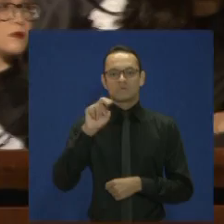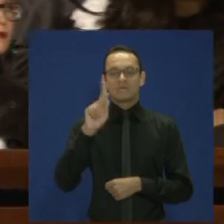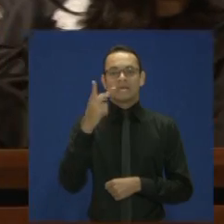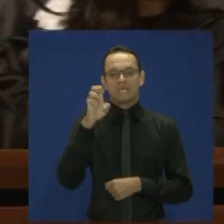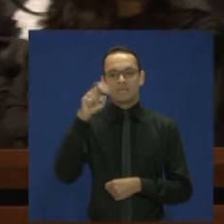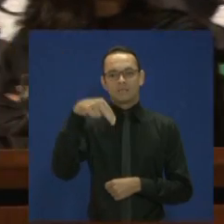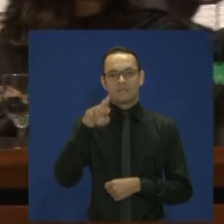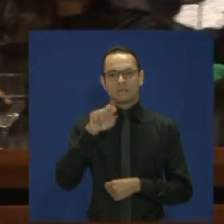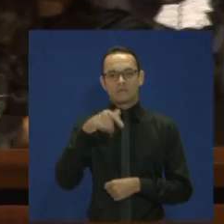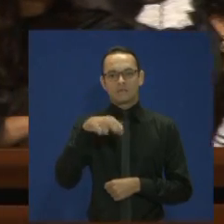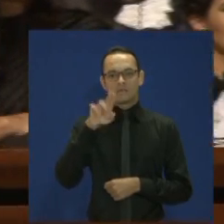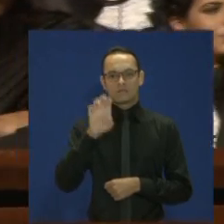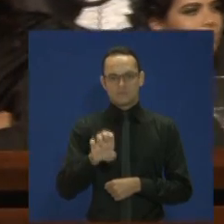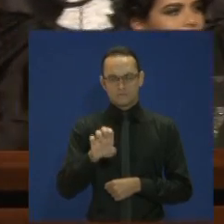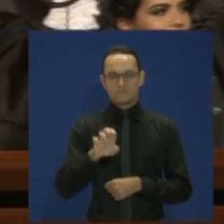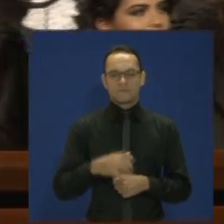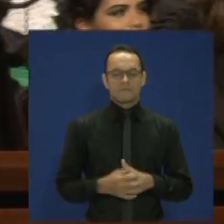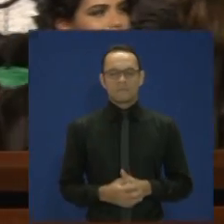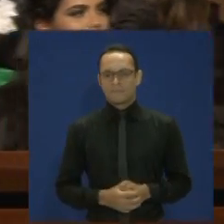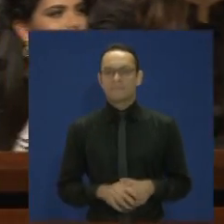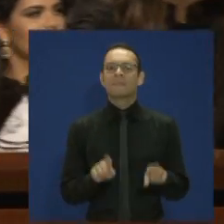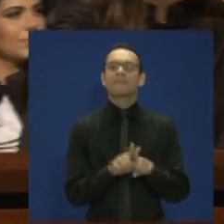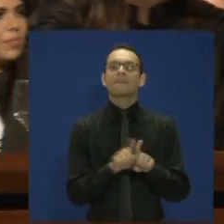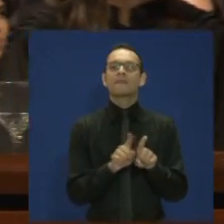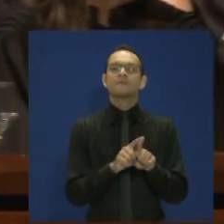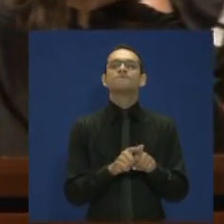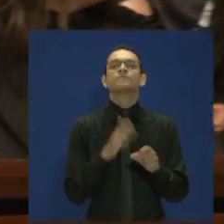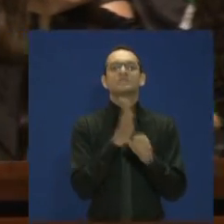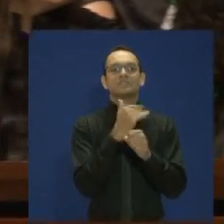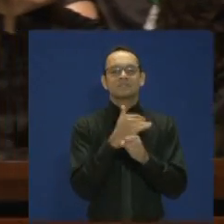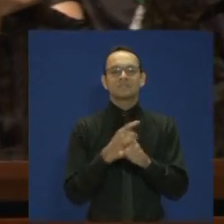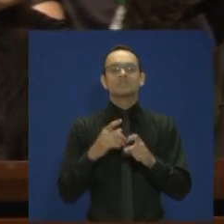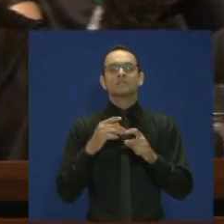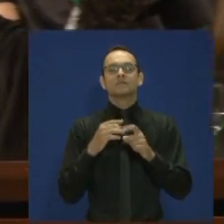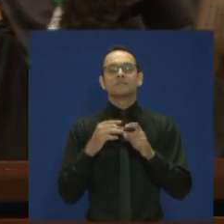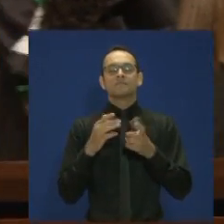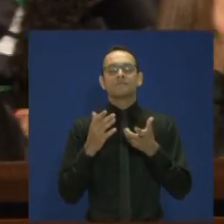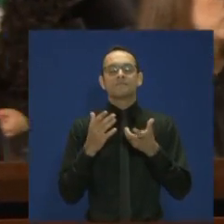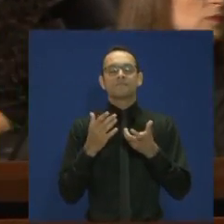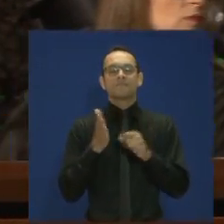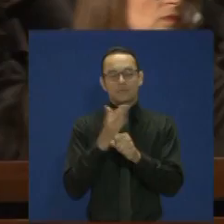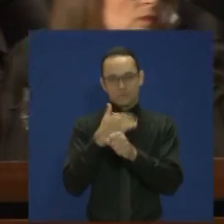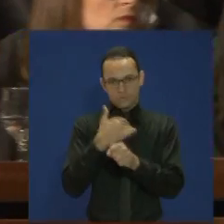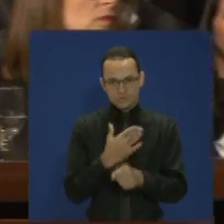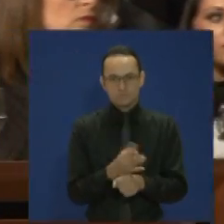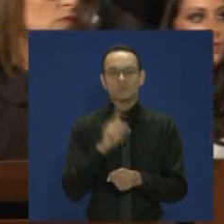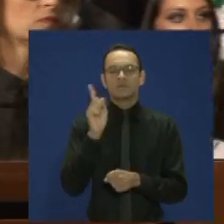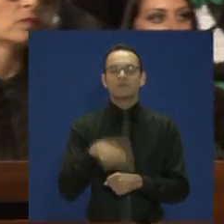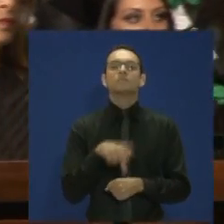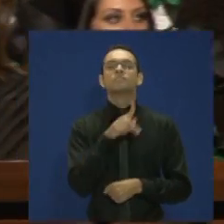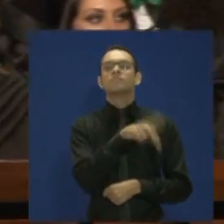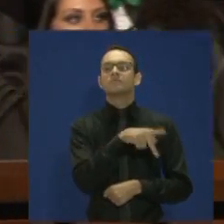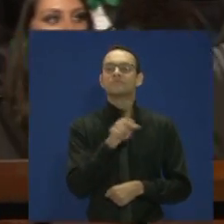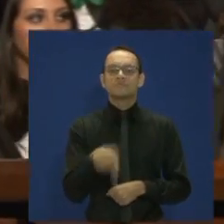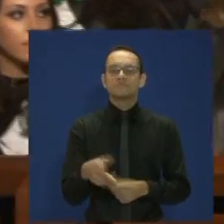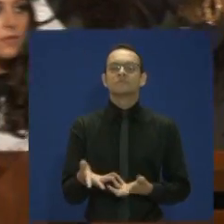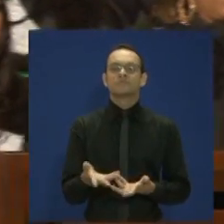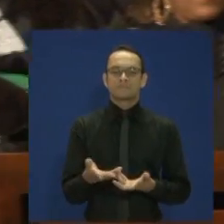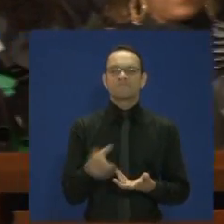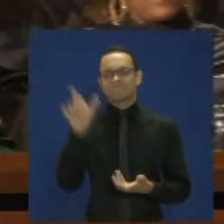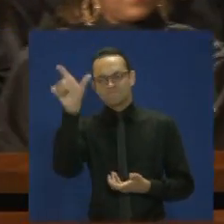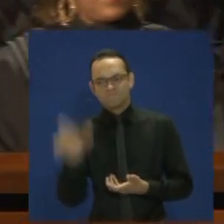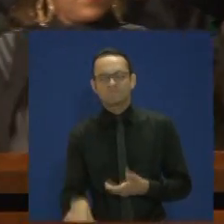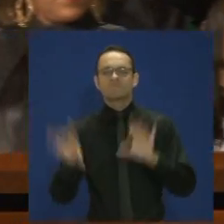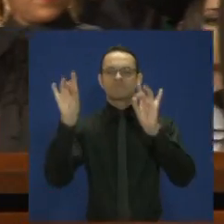coordenador do curso de Ciências Biológicas Licenciatura, Edson Benetti, coordenador do curso de Ecologia